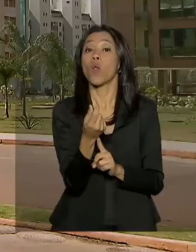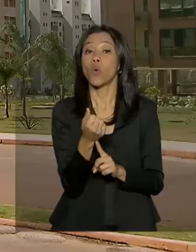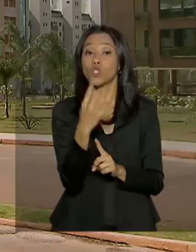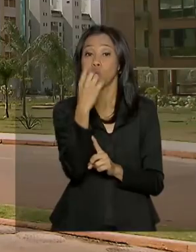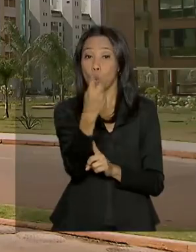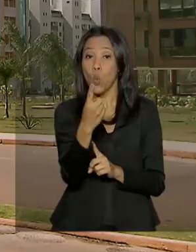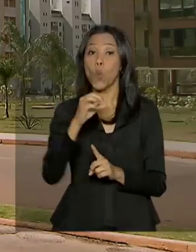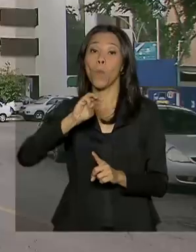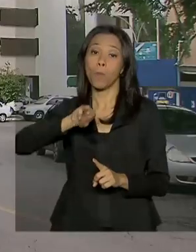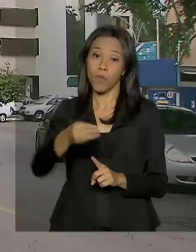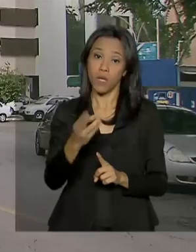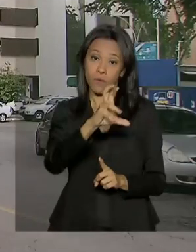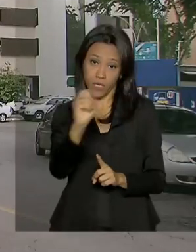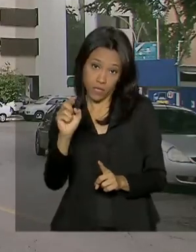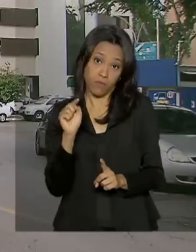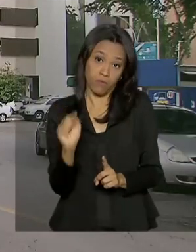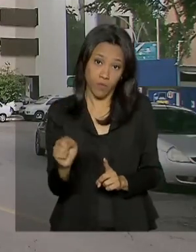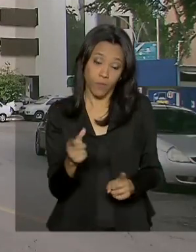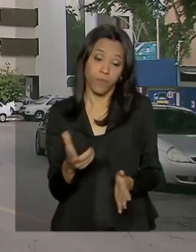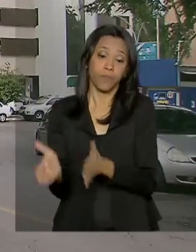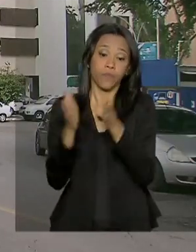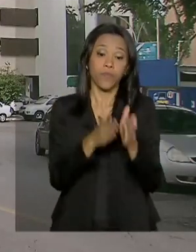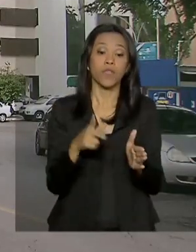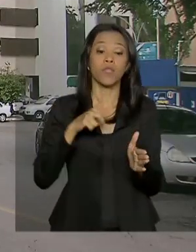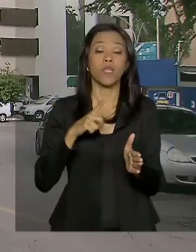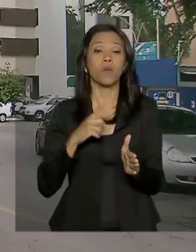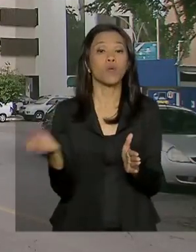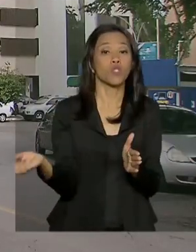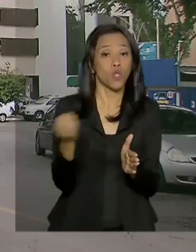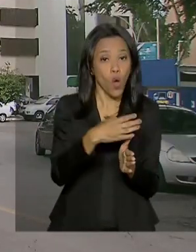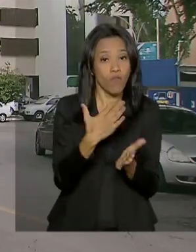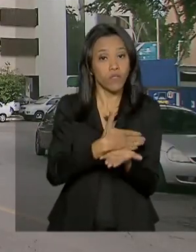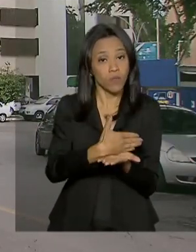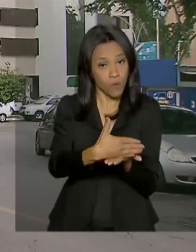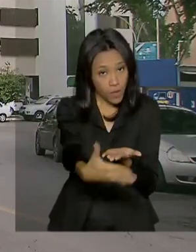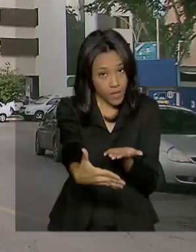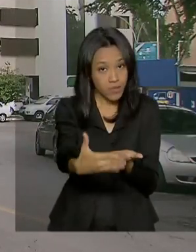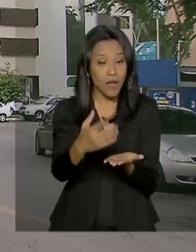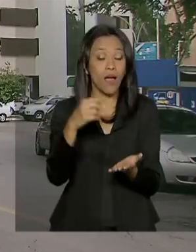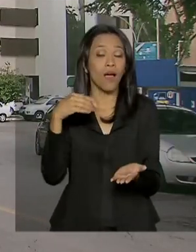1,5 milhão. As novas taxas passam a valer a partir de 10 de junho.